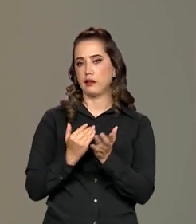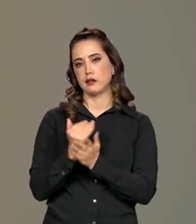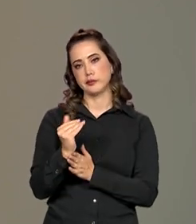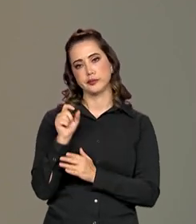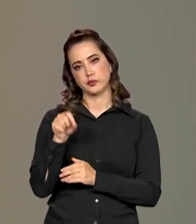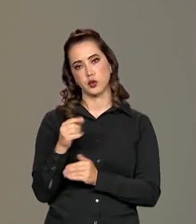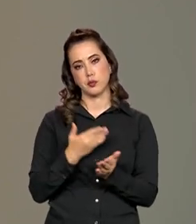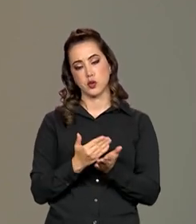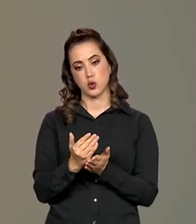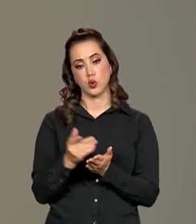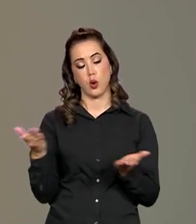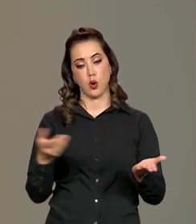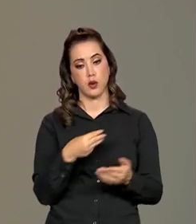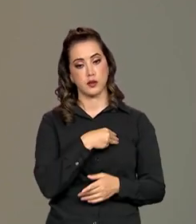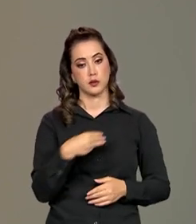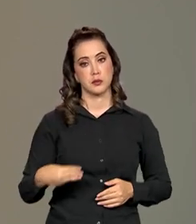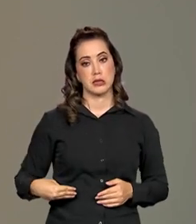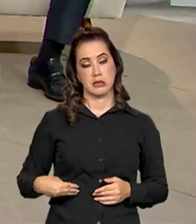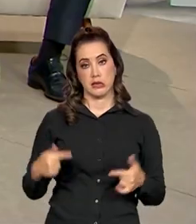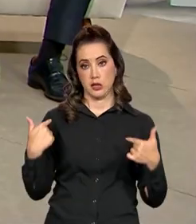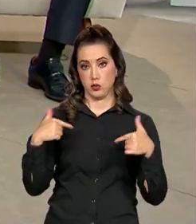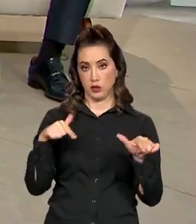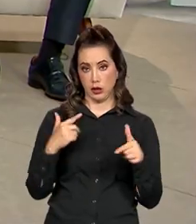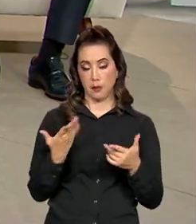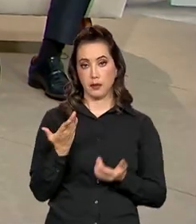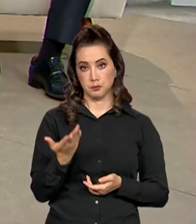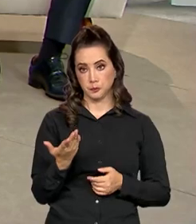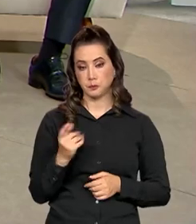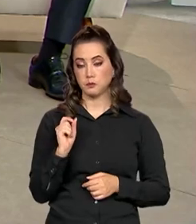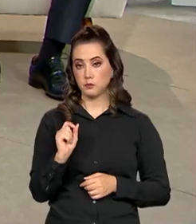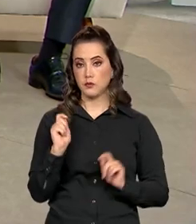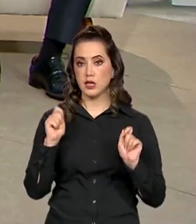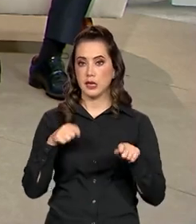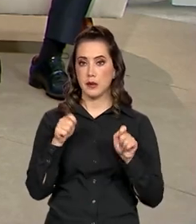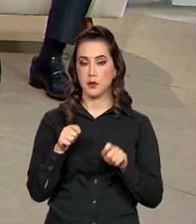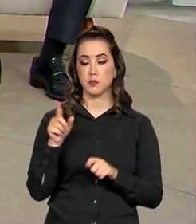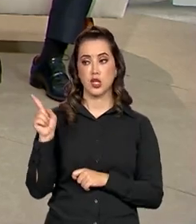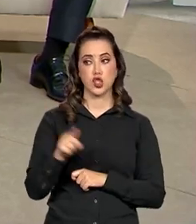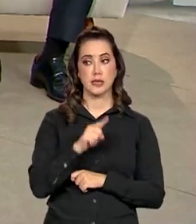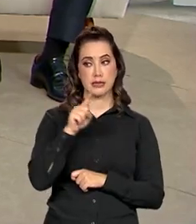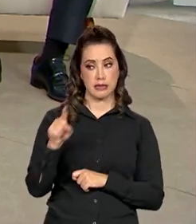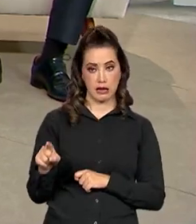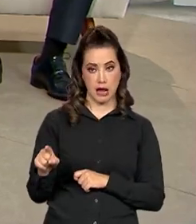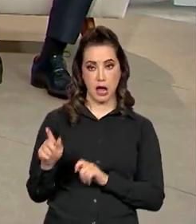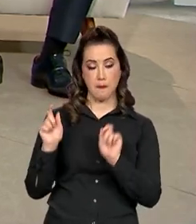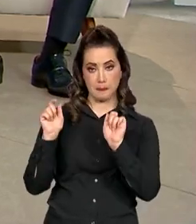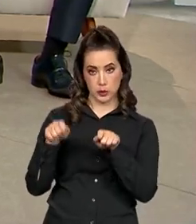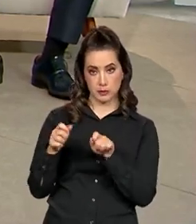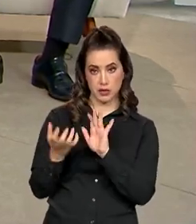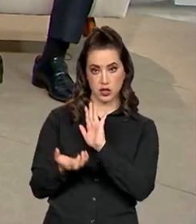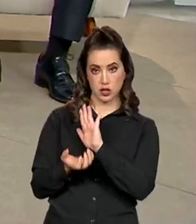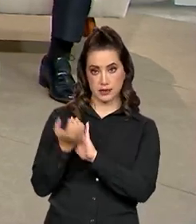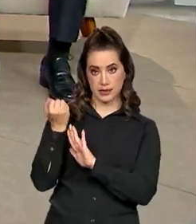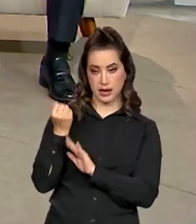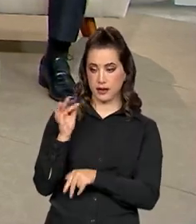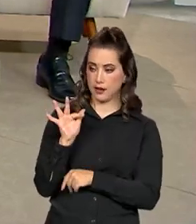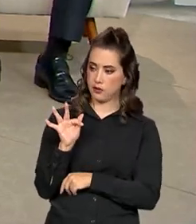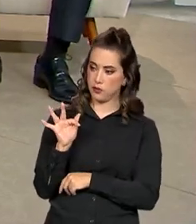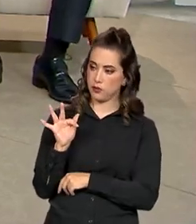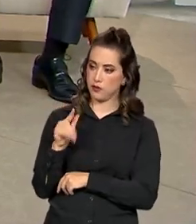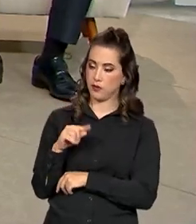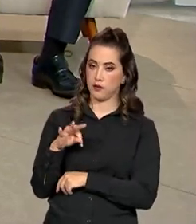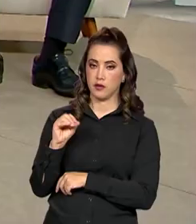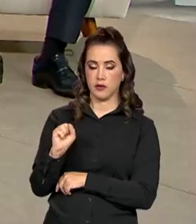desse mandato, à frente do Ministério do Trabalho e Emprego, que é a possibilidade de extinção da modalidade do saque-aniversário do FGTS.